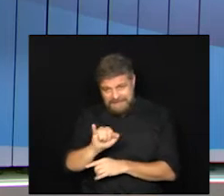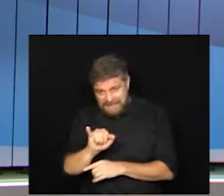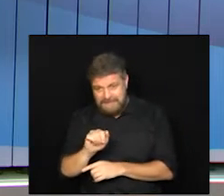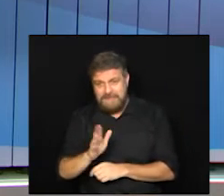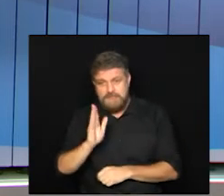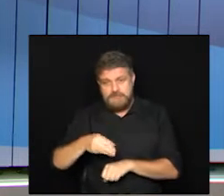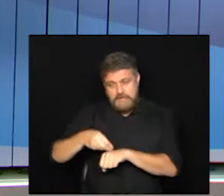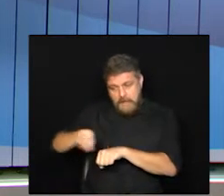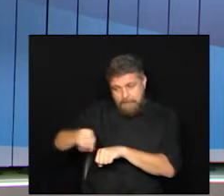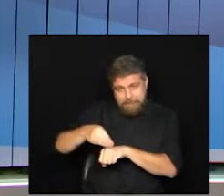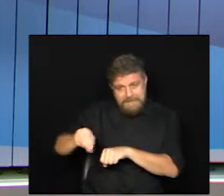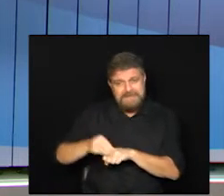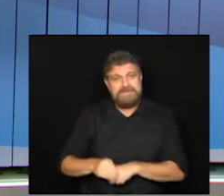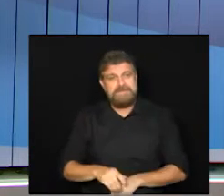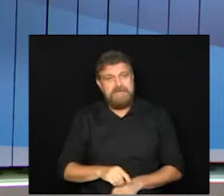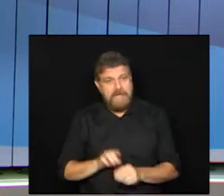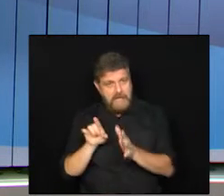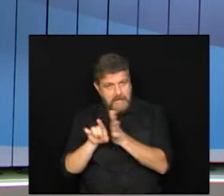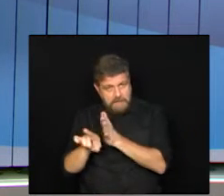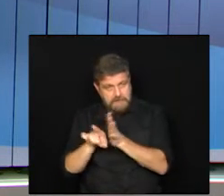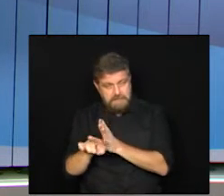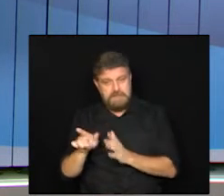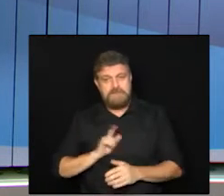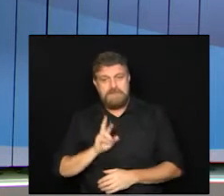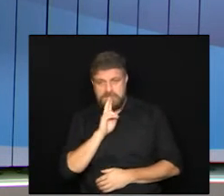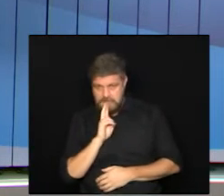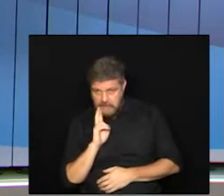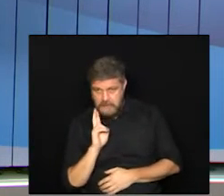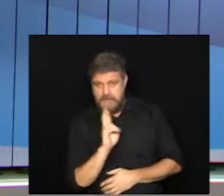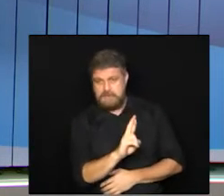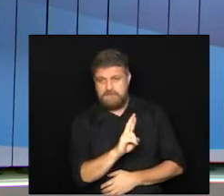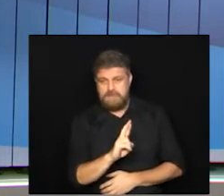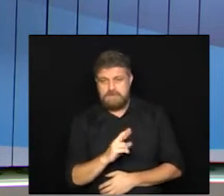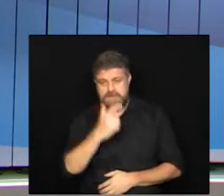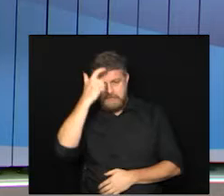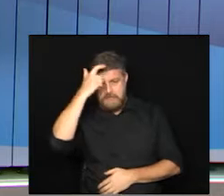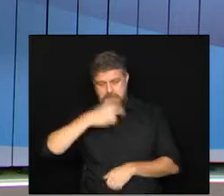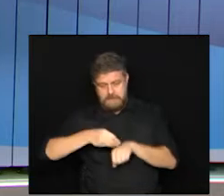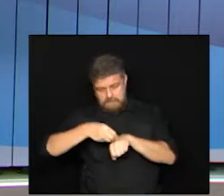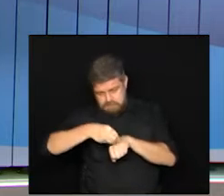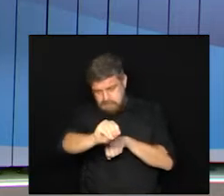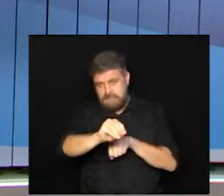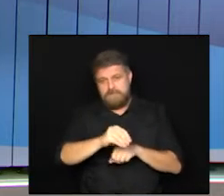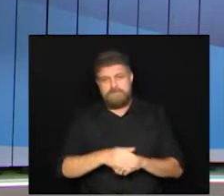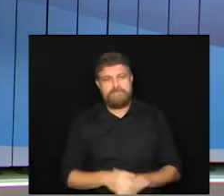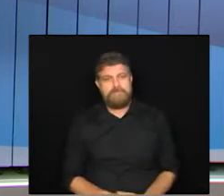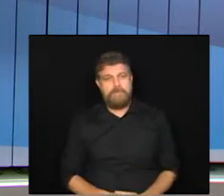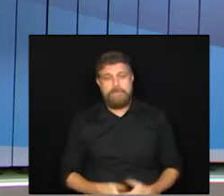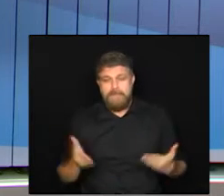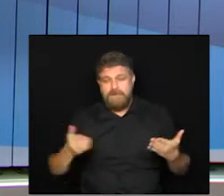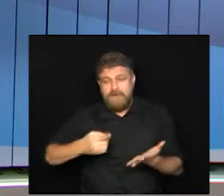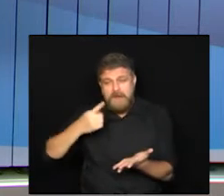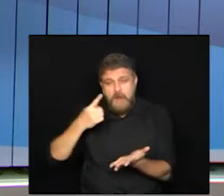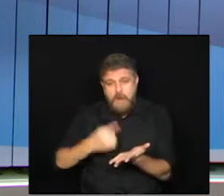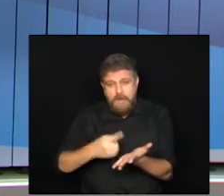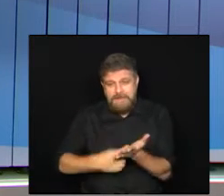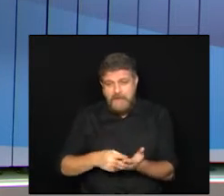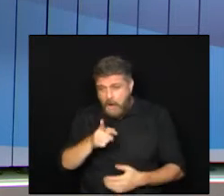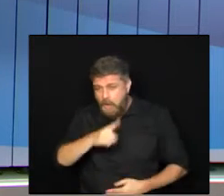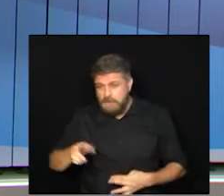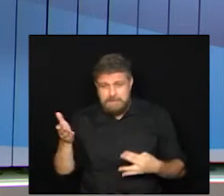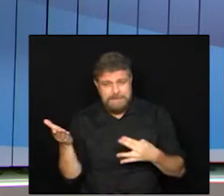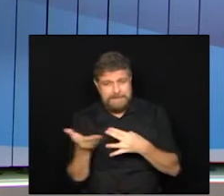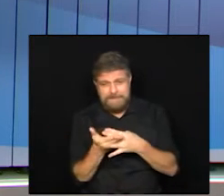pergunta para a nossa produção assim que a gente tiver a resposta eu mando pra você vamos fazer o seguinte último